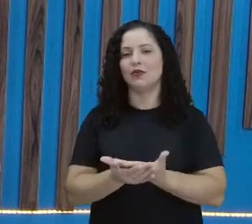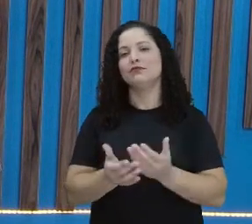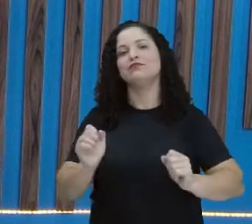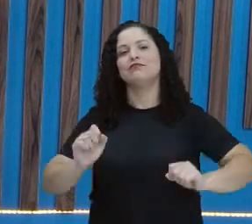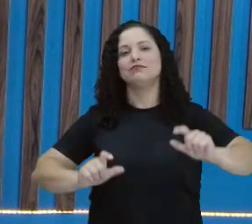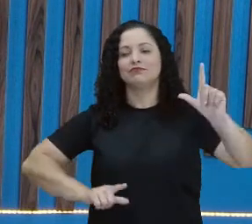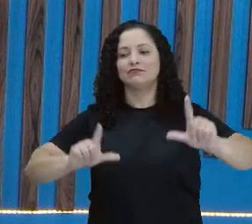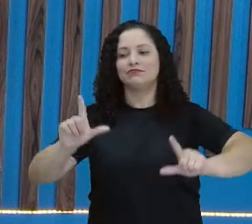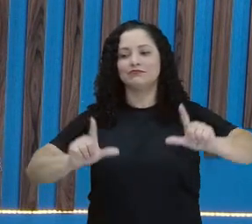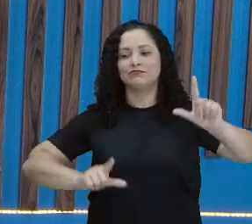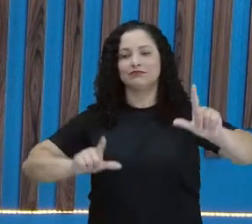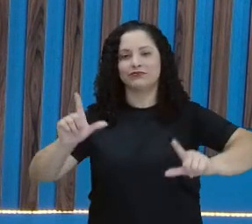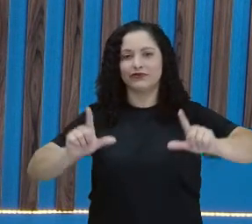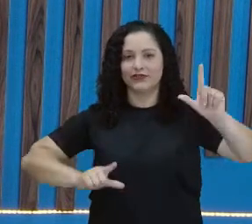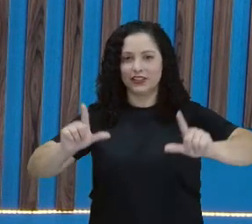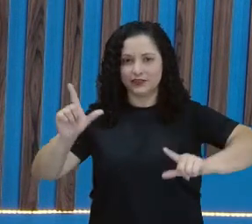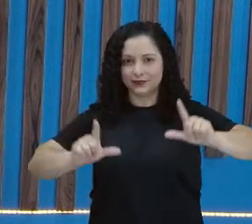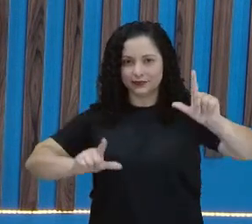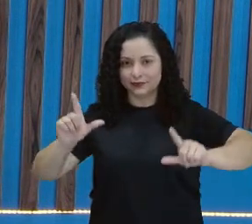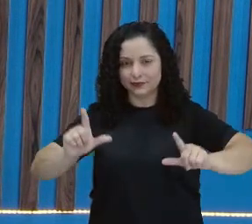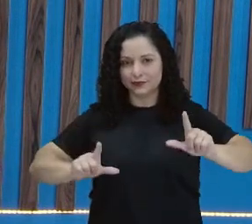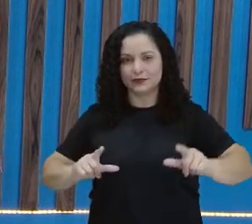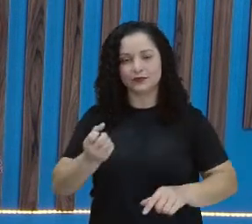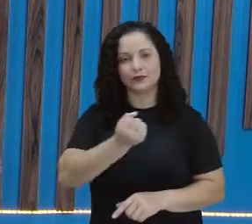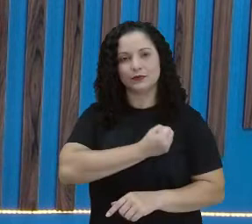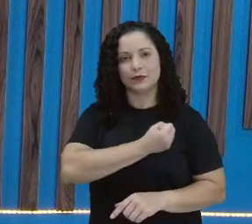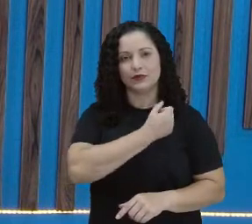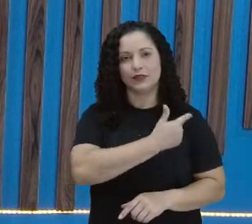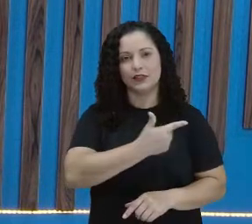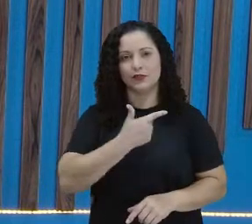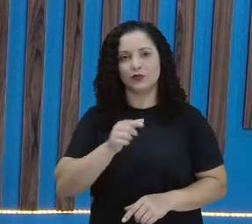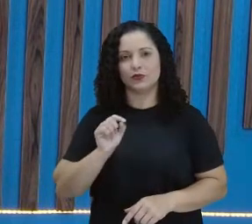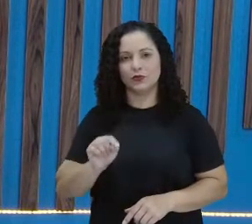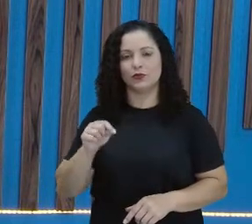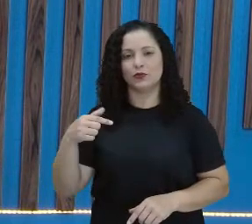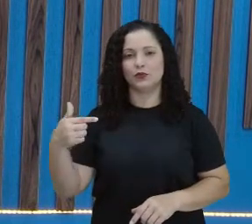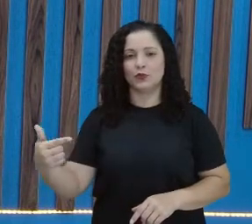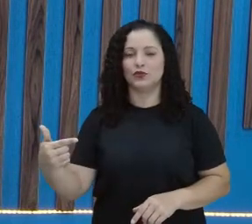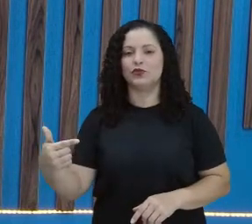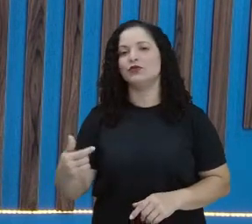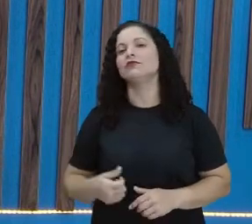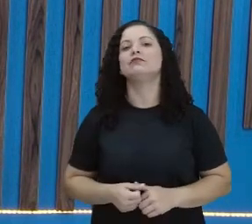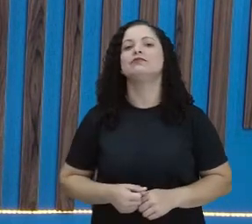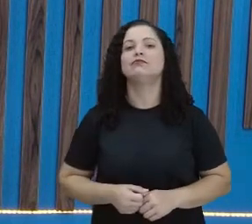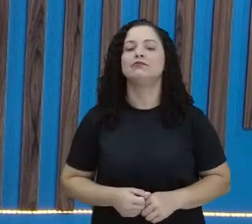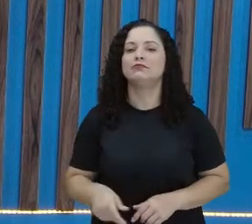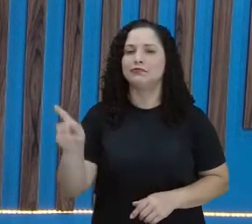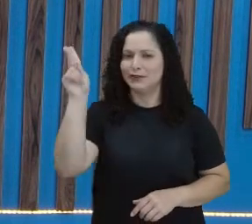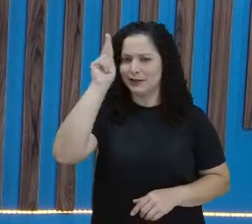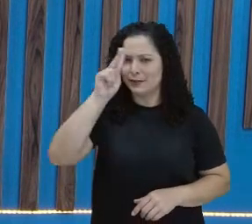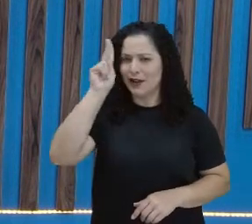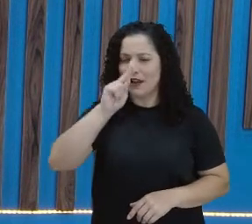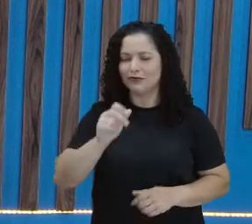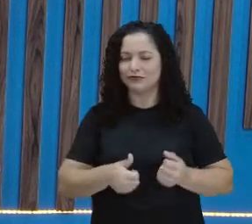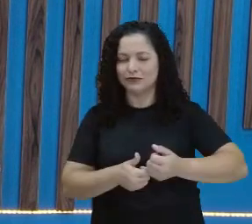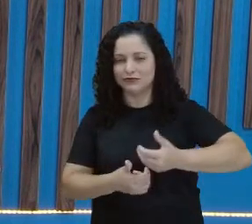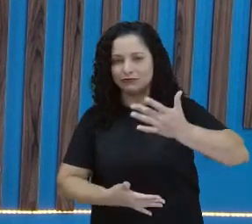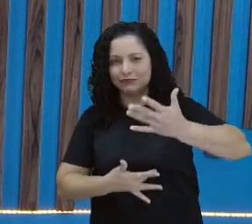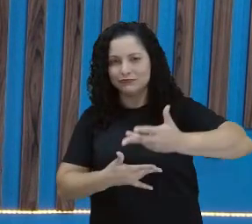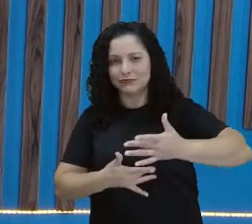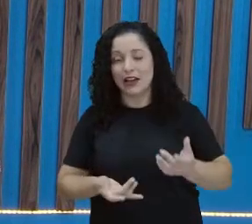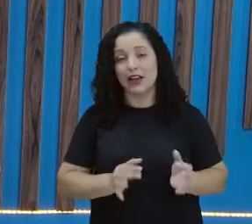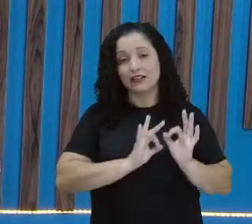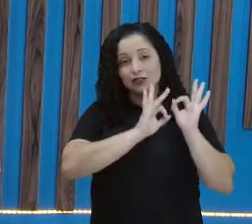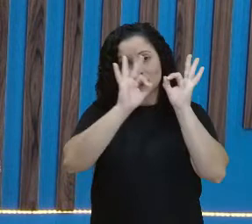Nova Nordeste, canal 22.2. Lembra lá, conecta e